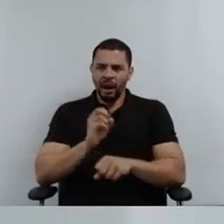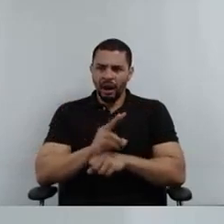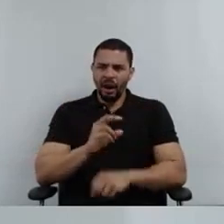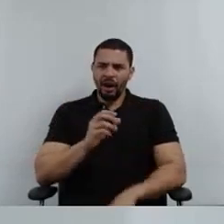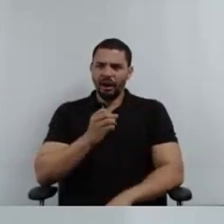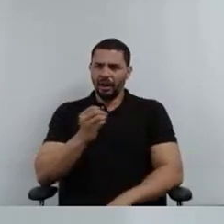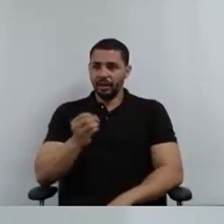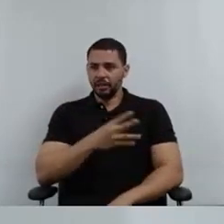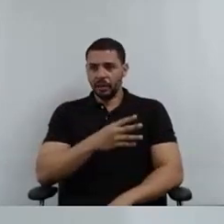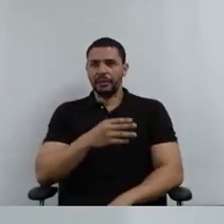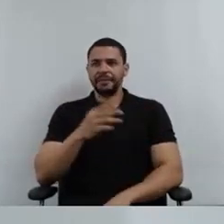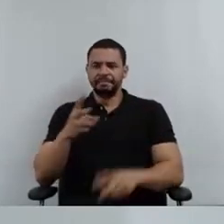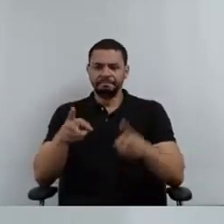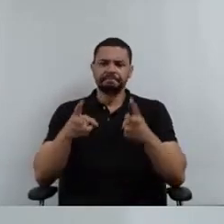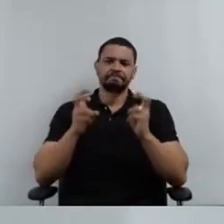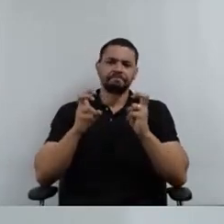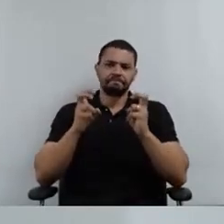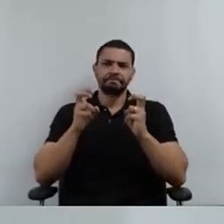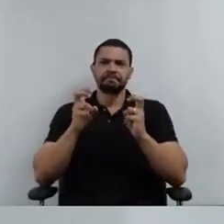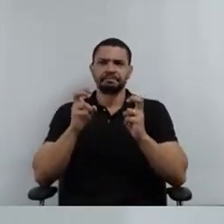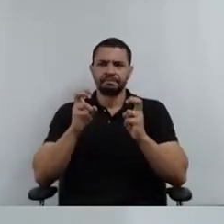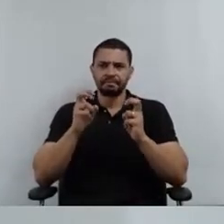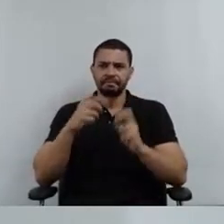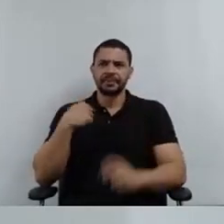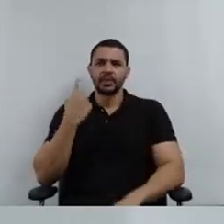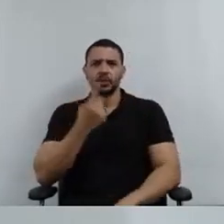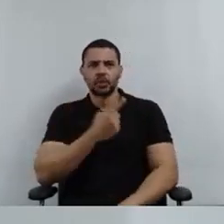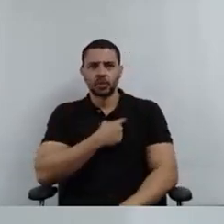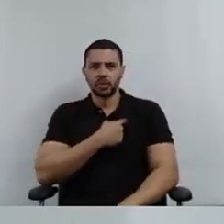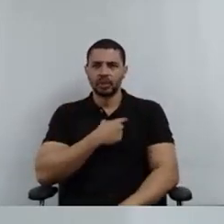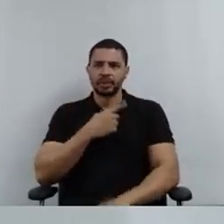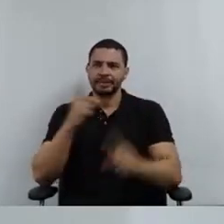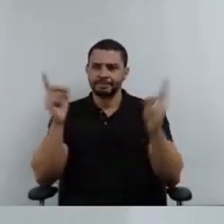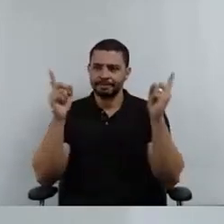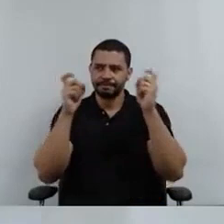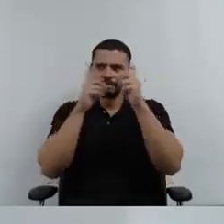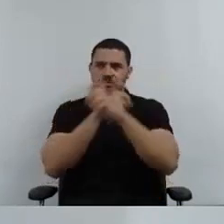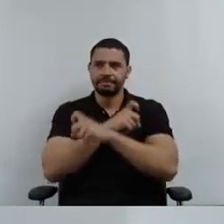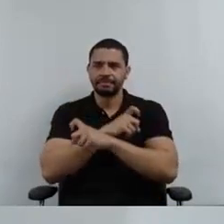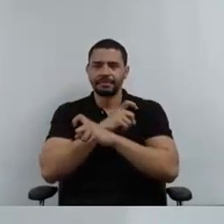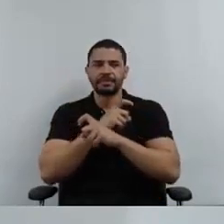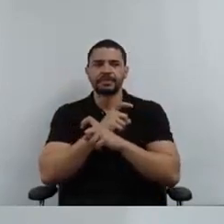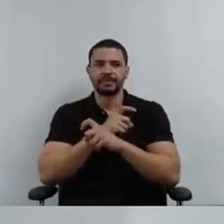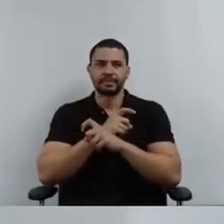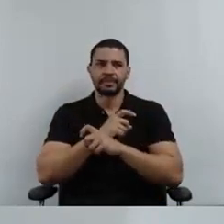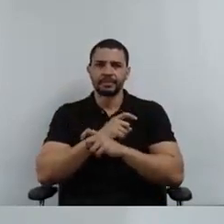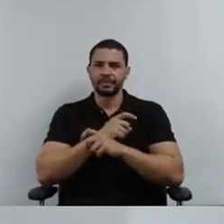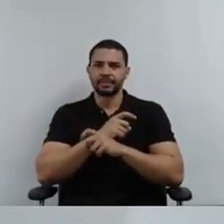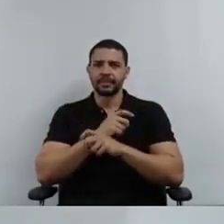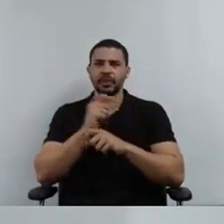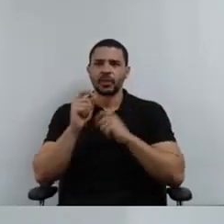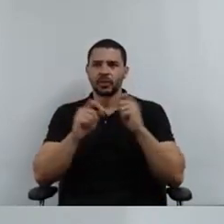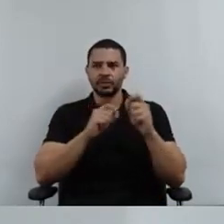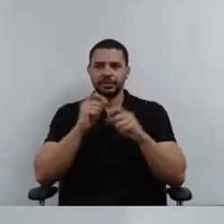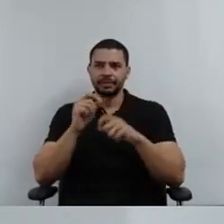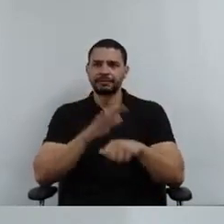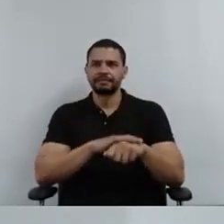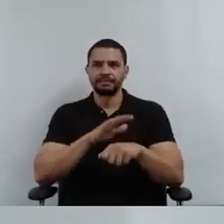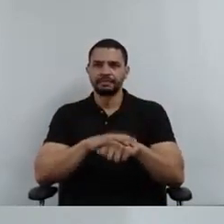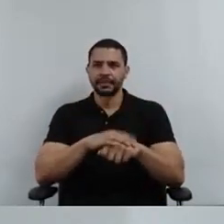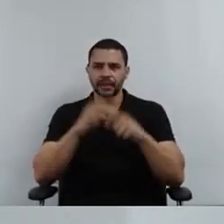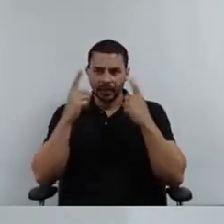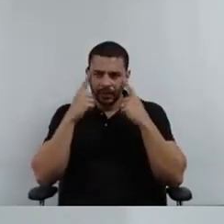aponta para demandas cada vez mais complexas e de difícil manejo, com situações concretas de violência